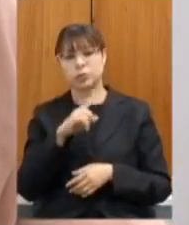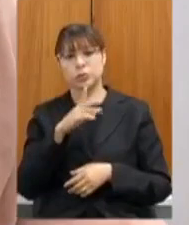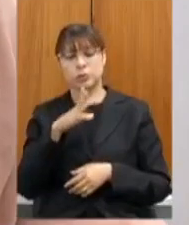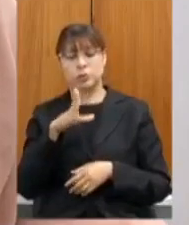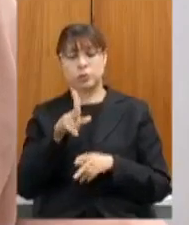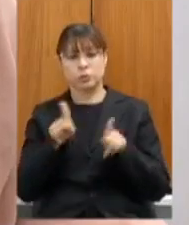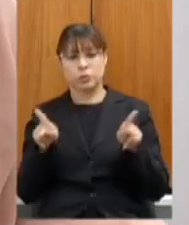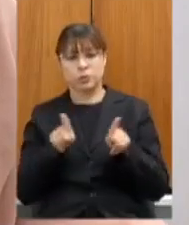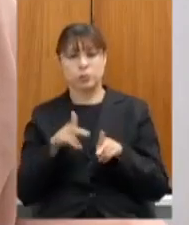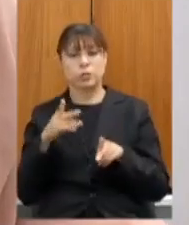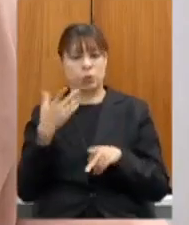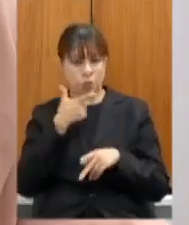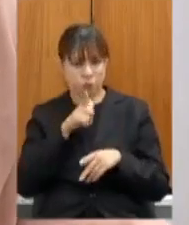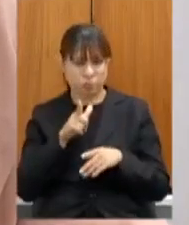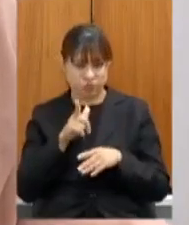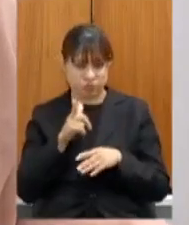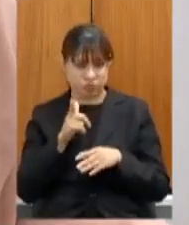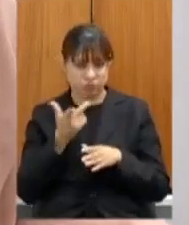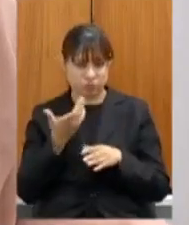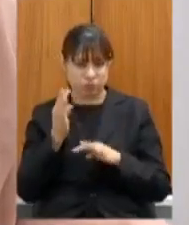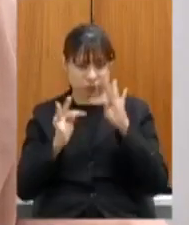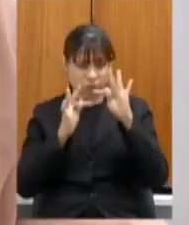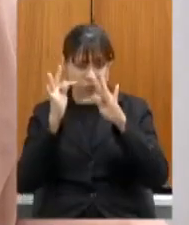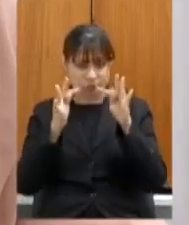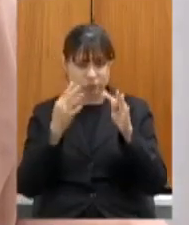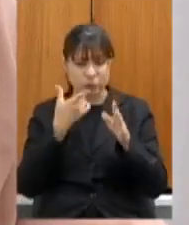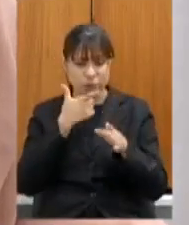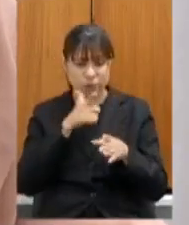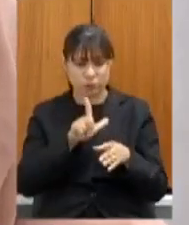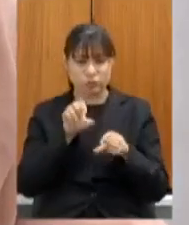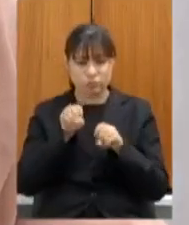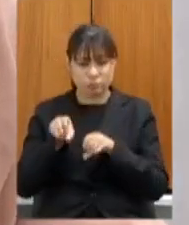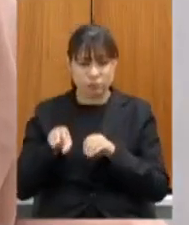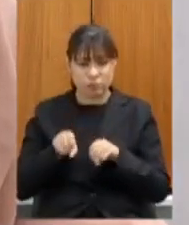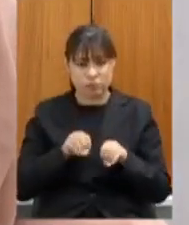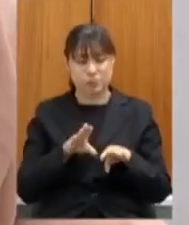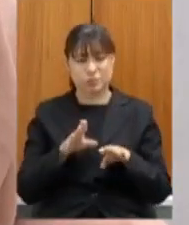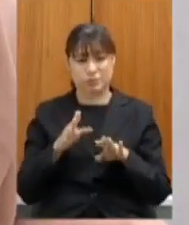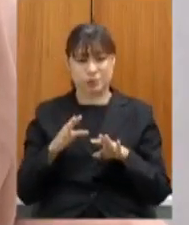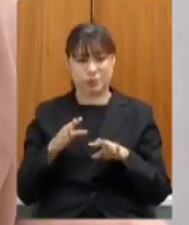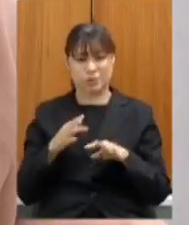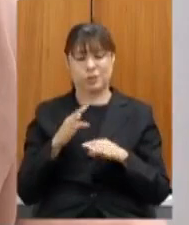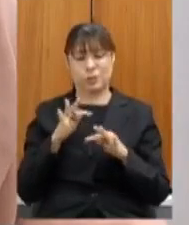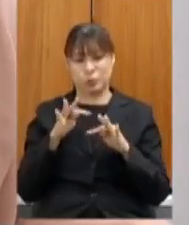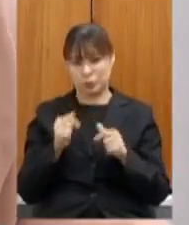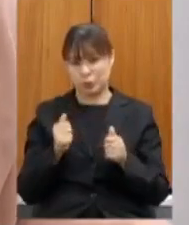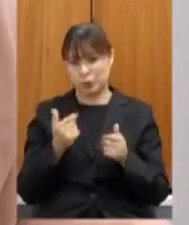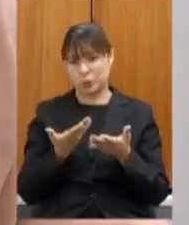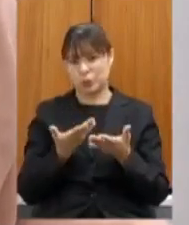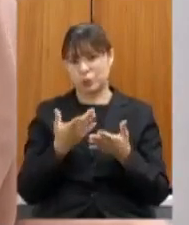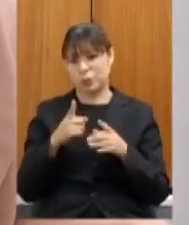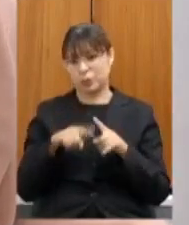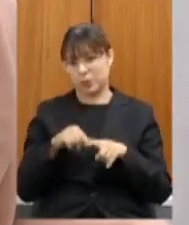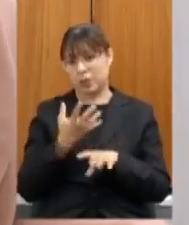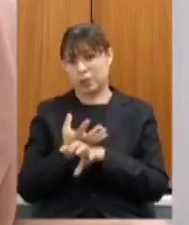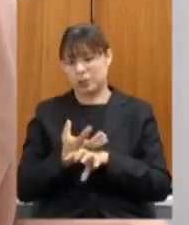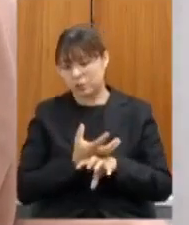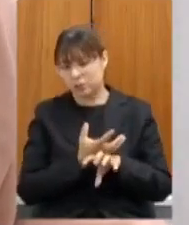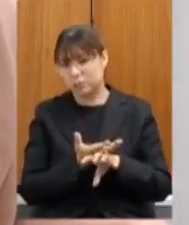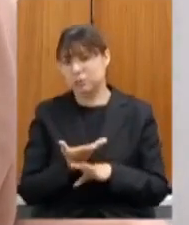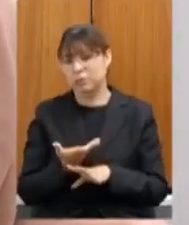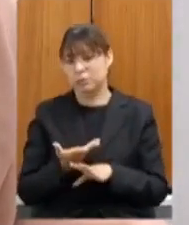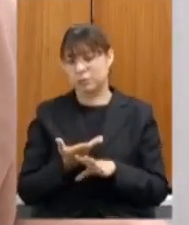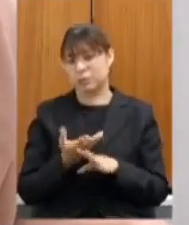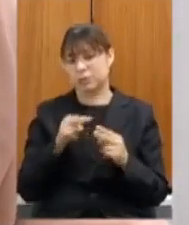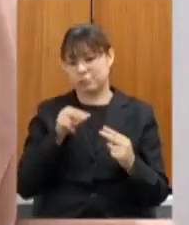acesso às tecnologias para ministrar os conteúdos curriculares de forma remota e qual o direcionamento dado